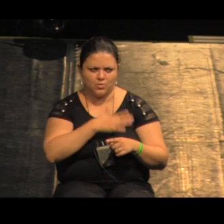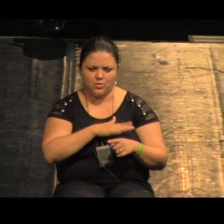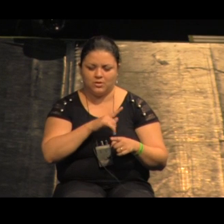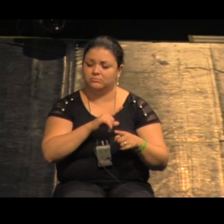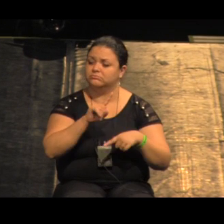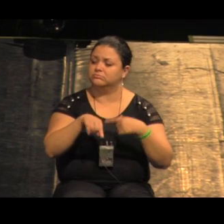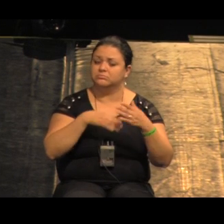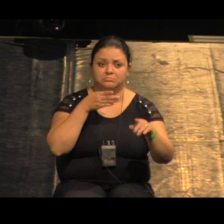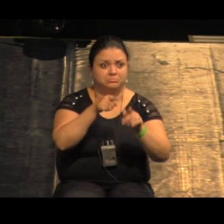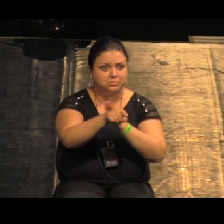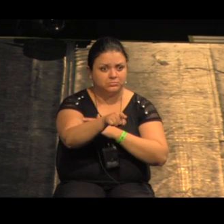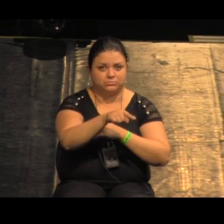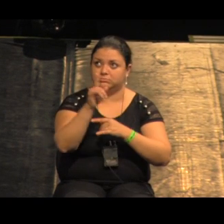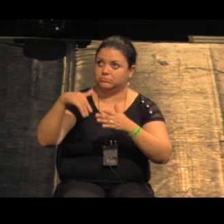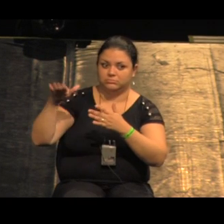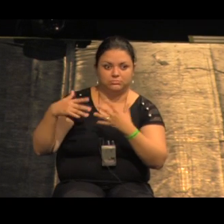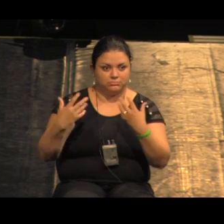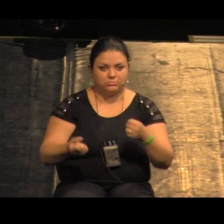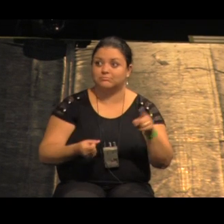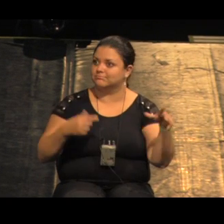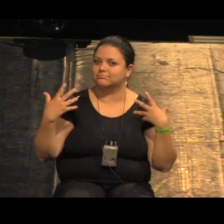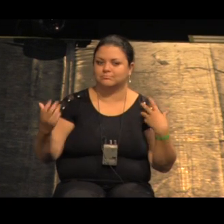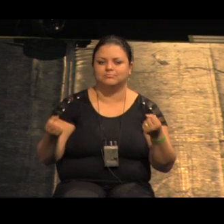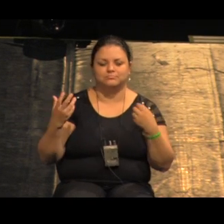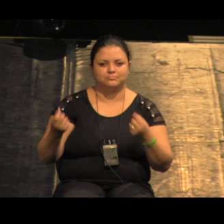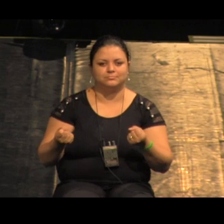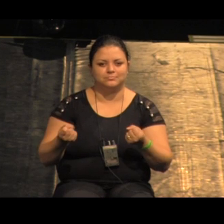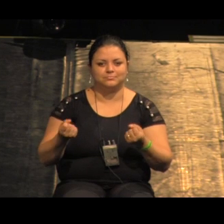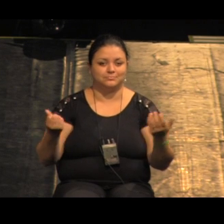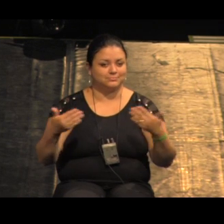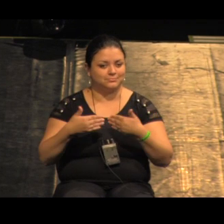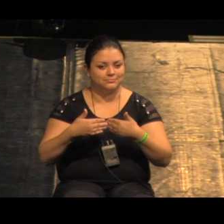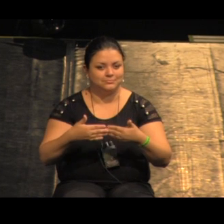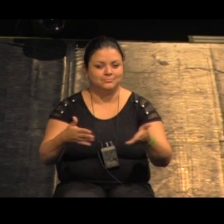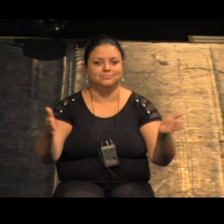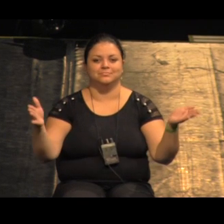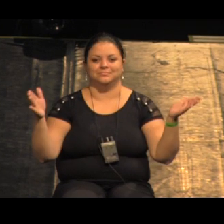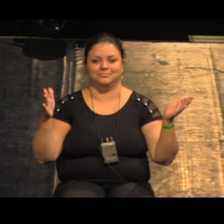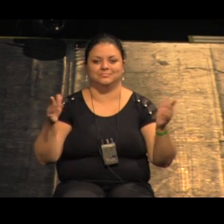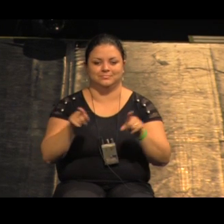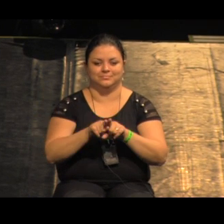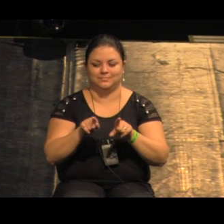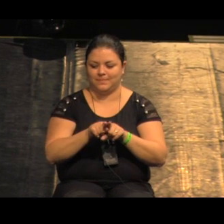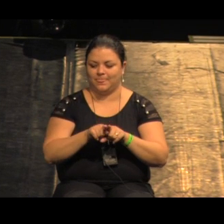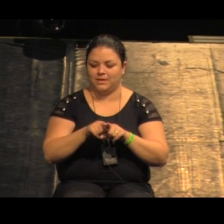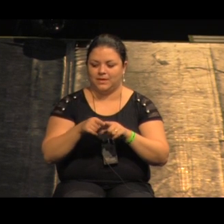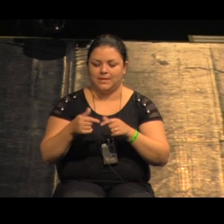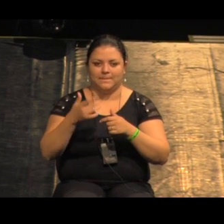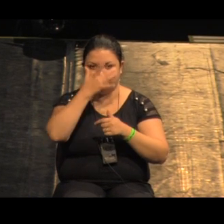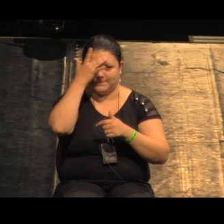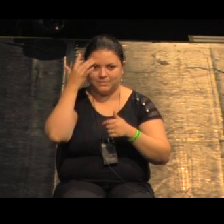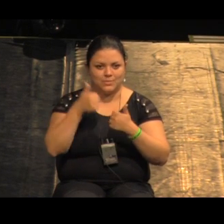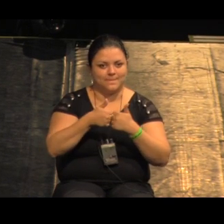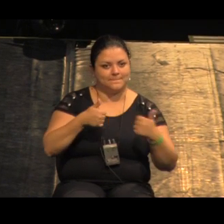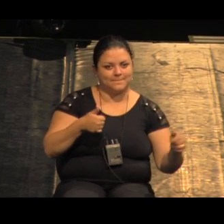tanto que aderiram ao programa e toparam abrir o acesso e cederam um pedaço do condomínio deles para a fazer a